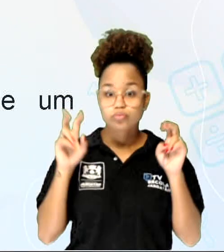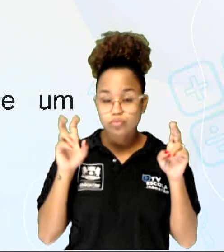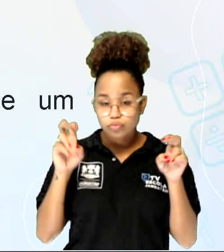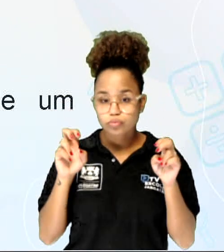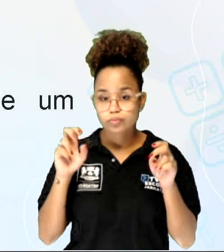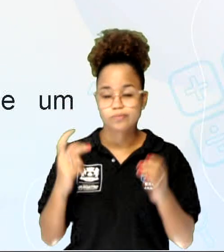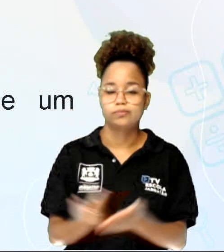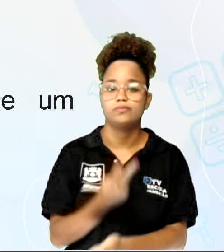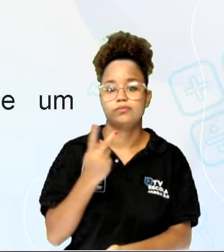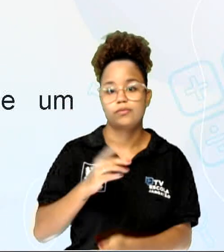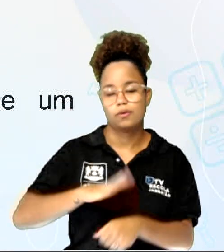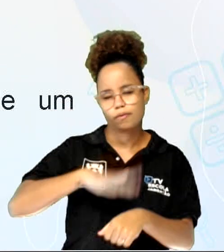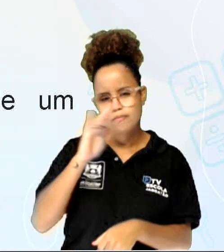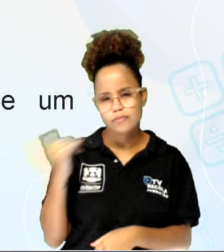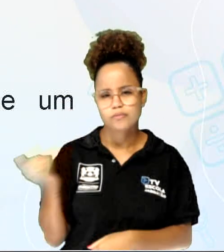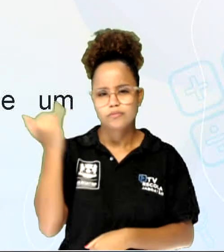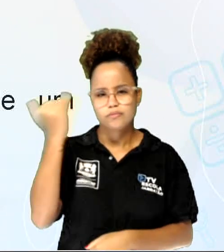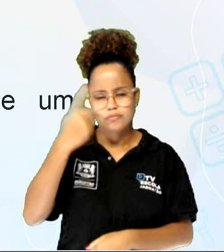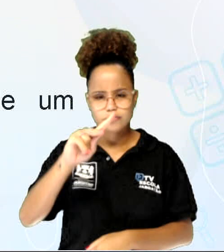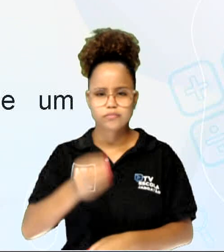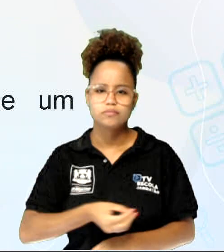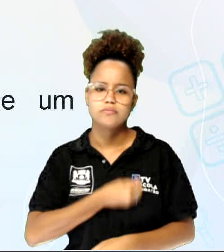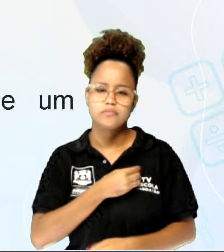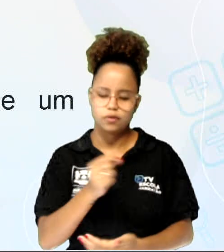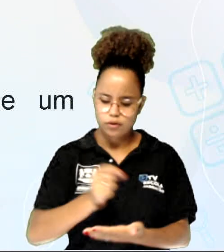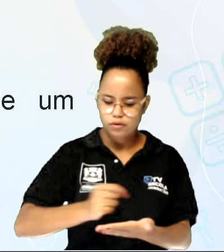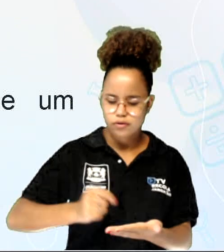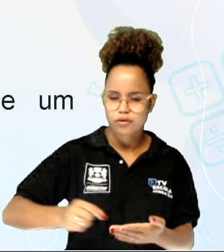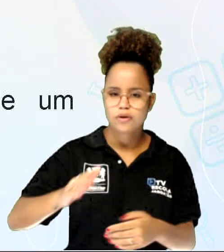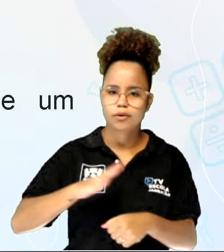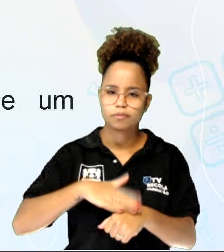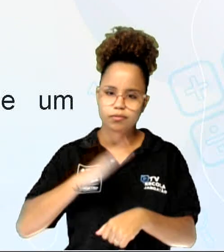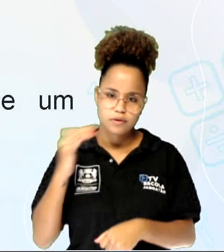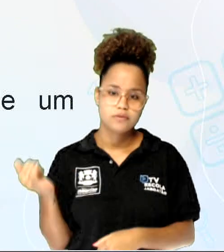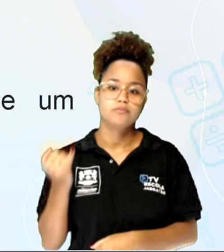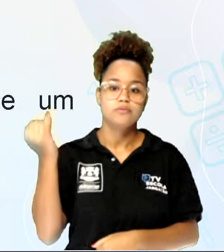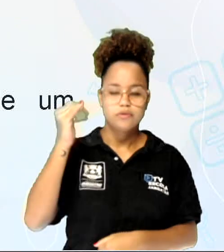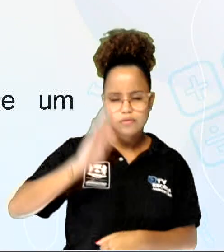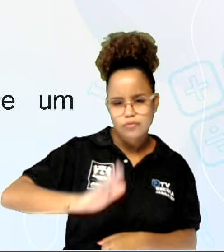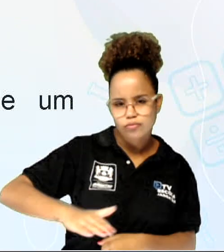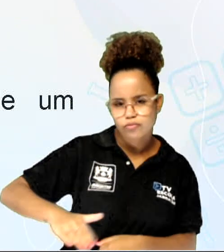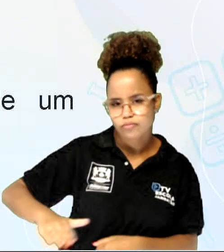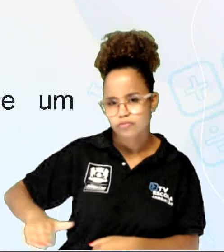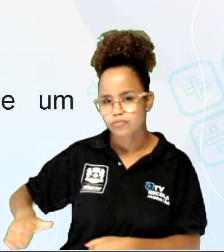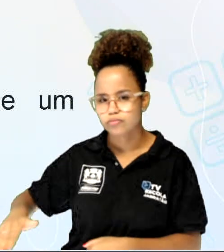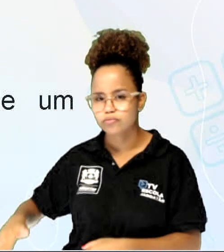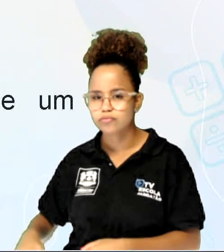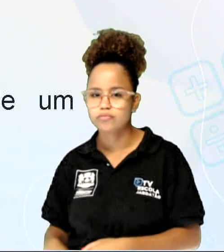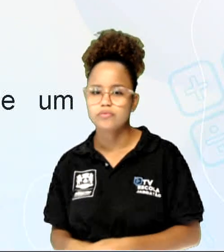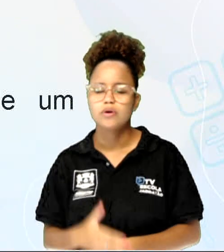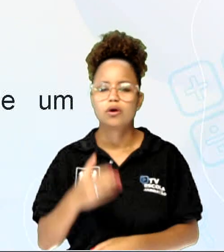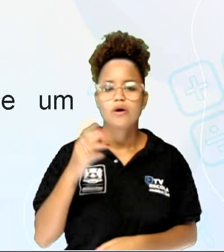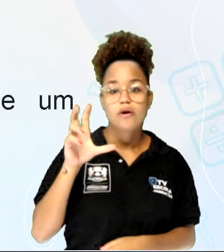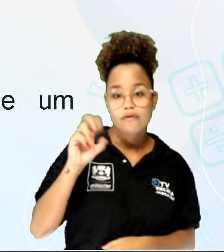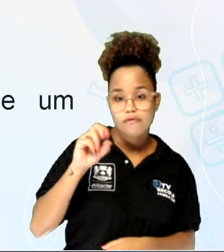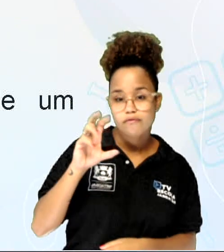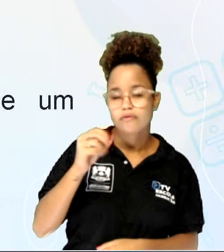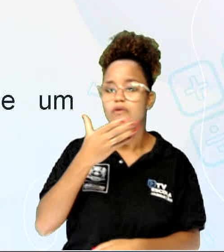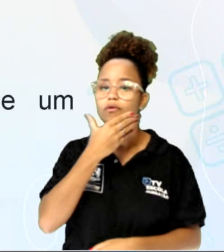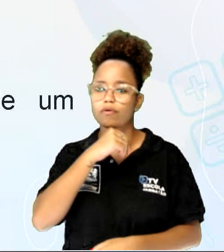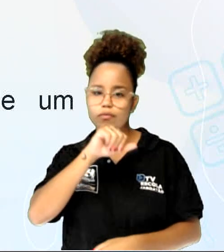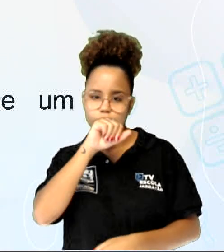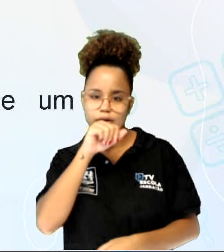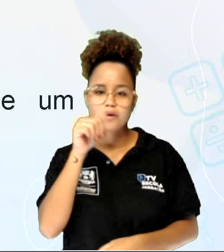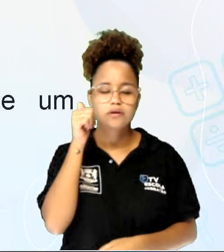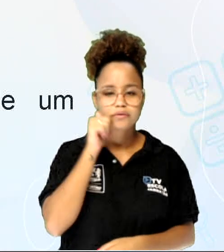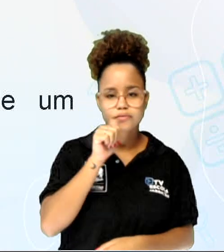importantes da sua vida. Você vai anotar aquilo que é mais relevante sobre a sua infância, avós, pais, tios e toda a